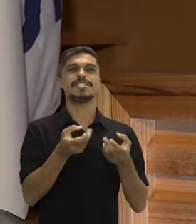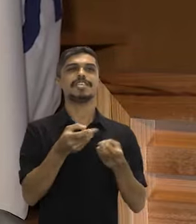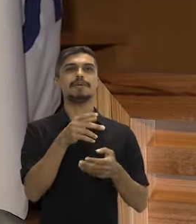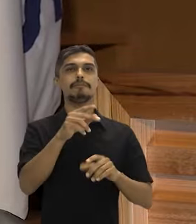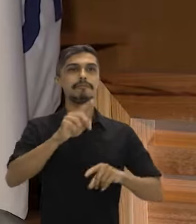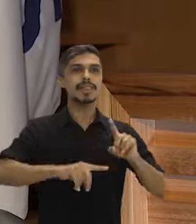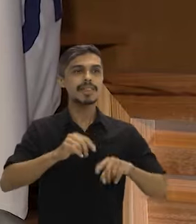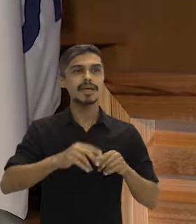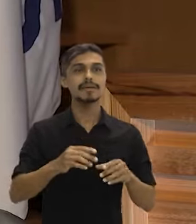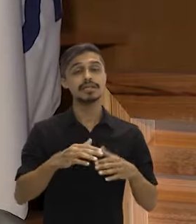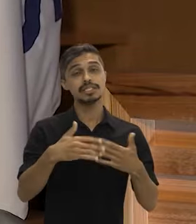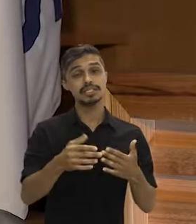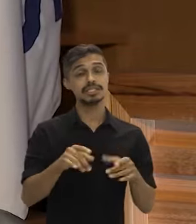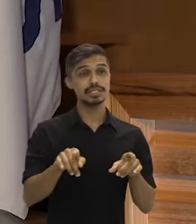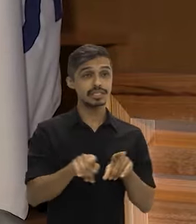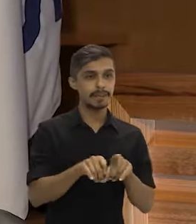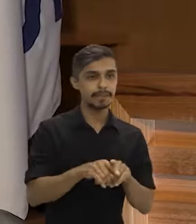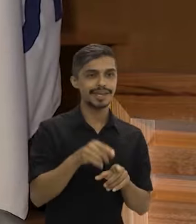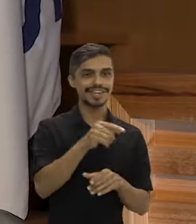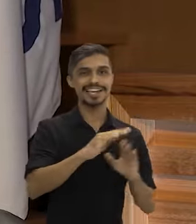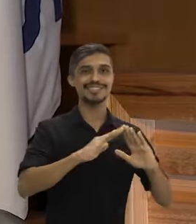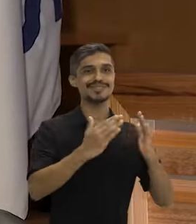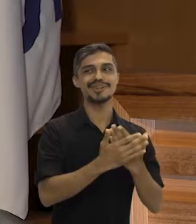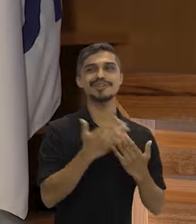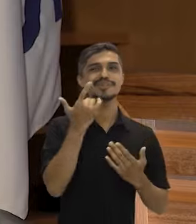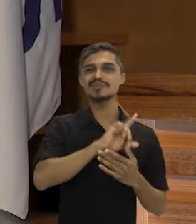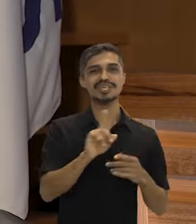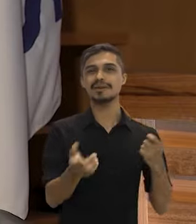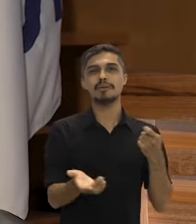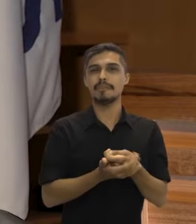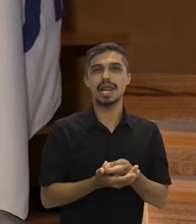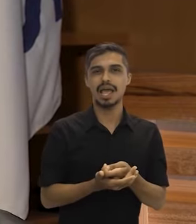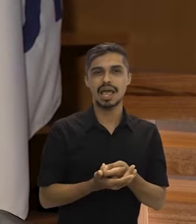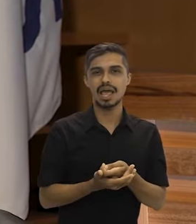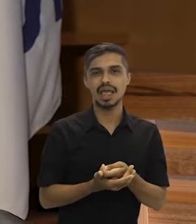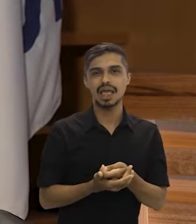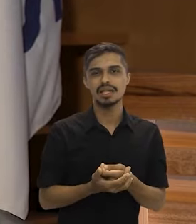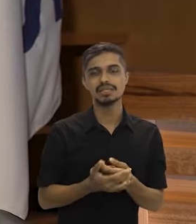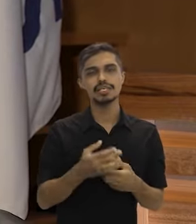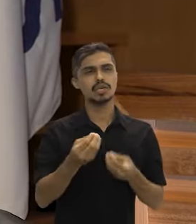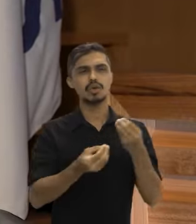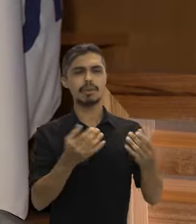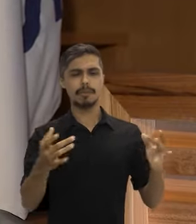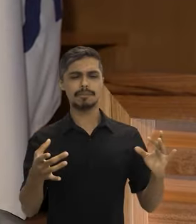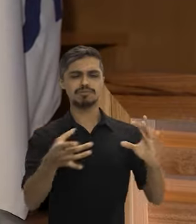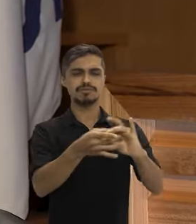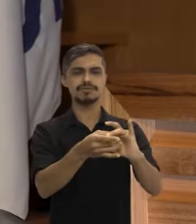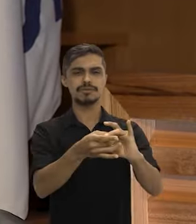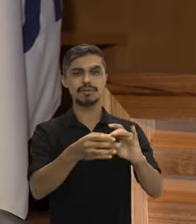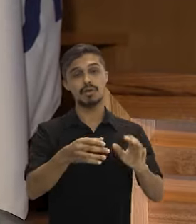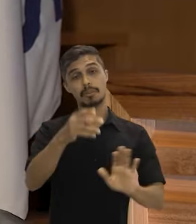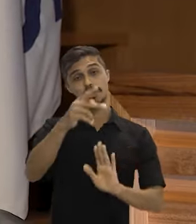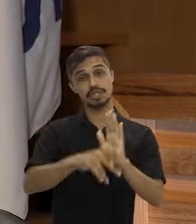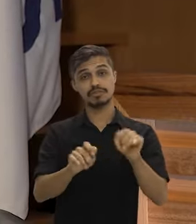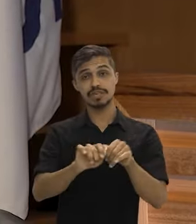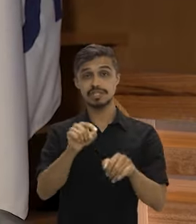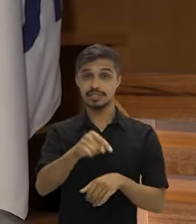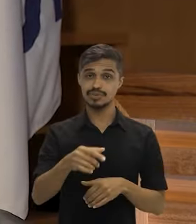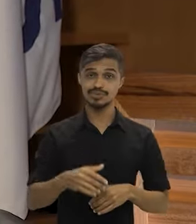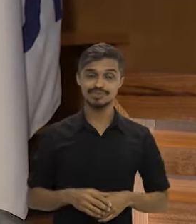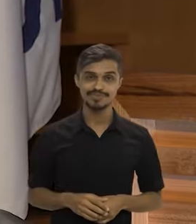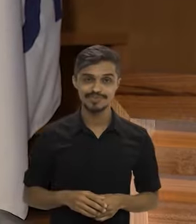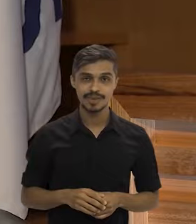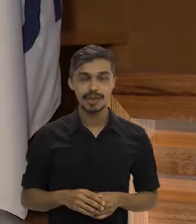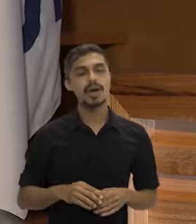ofertar os produtos, e por outro lado, a escola também não está preparada para comprar. Como a gente vai fazer esse encontro? É isso que o projeto está